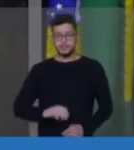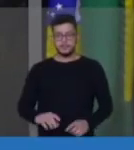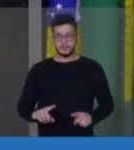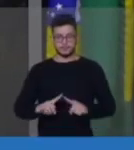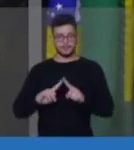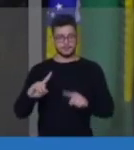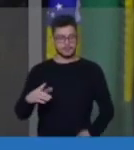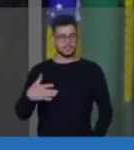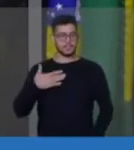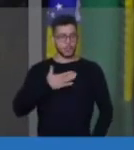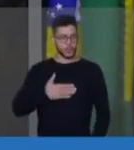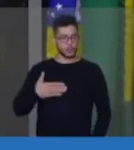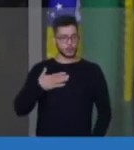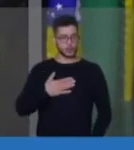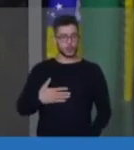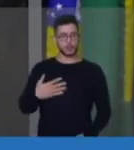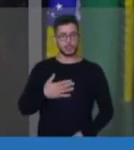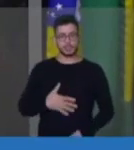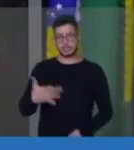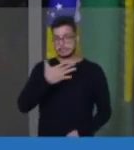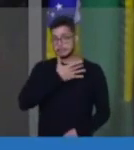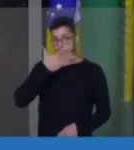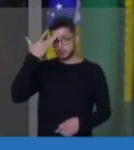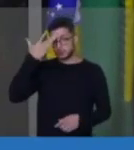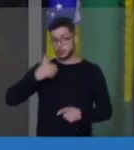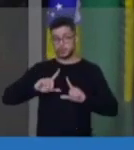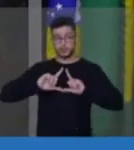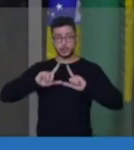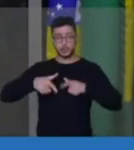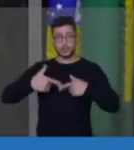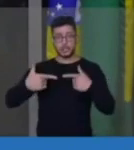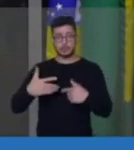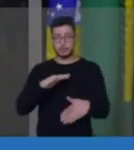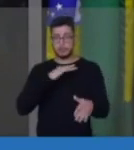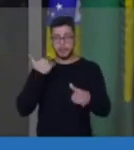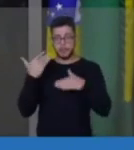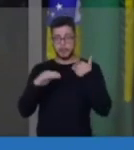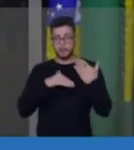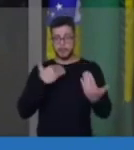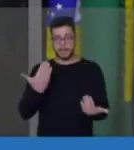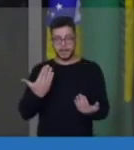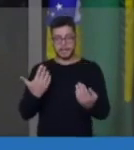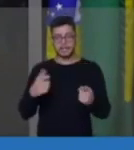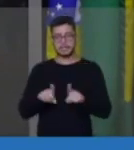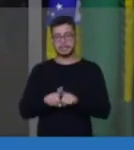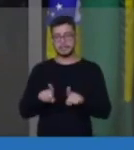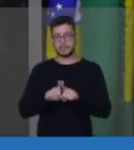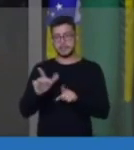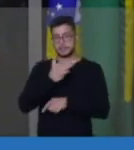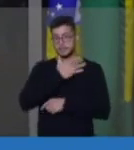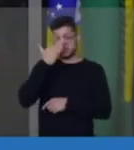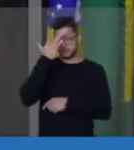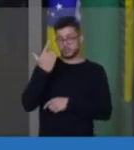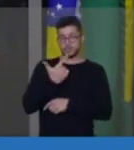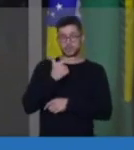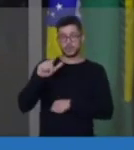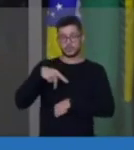sangue de judeus e cidadãos de todo o mundo que foram assassinados pelo Hamas.